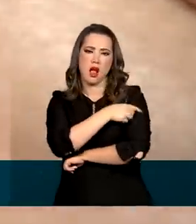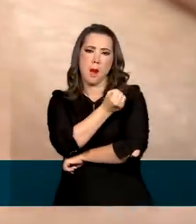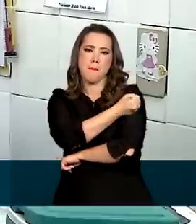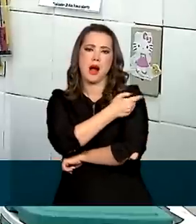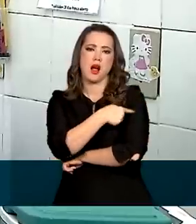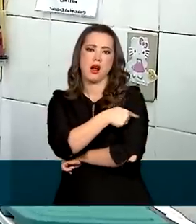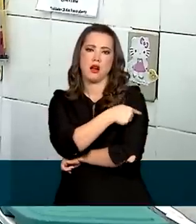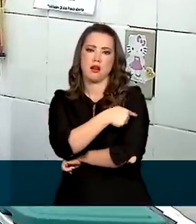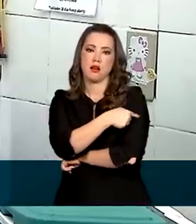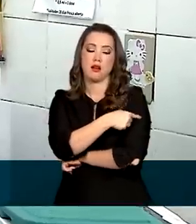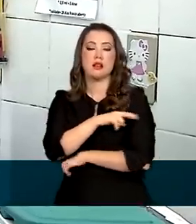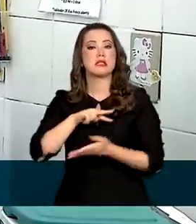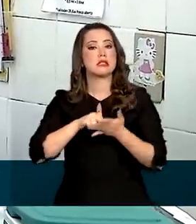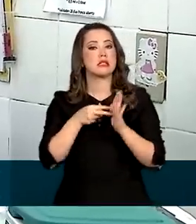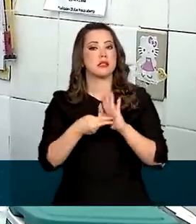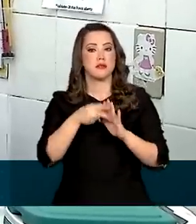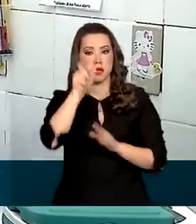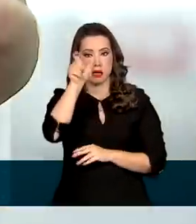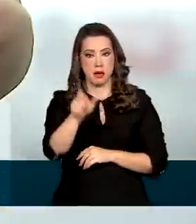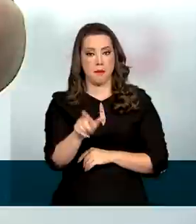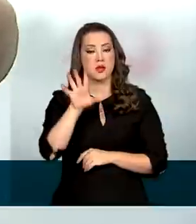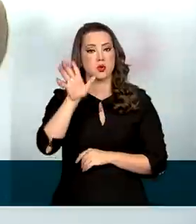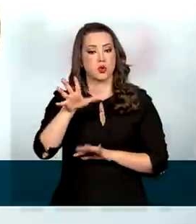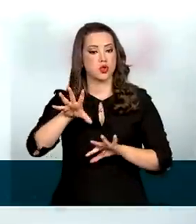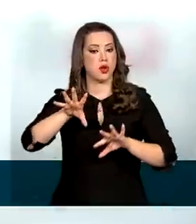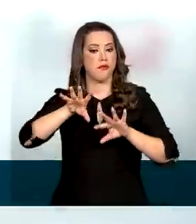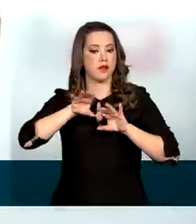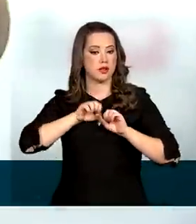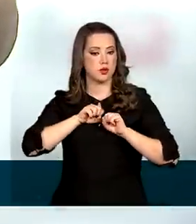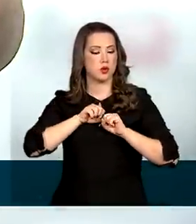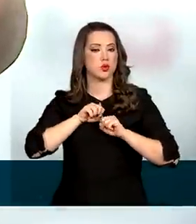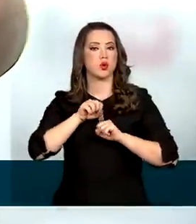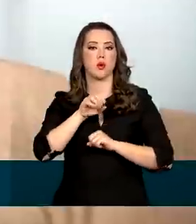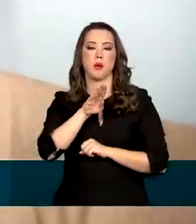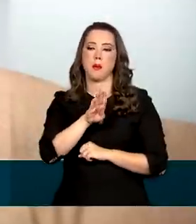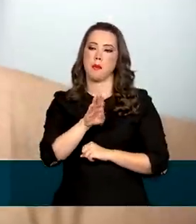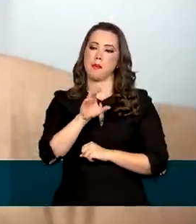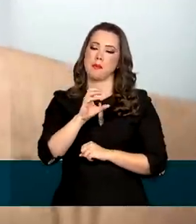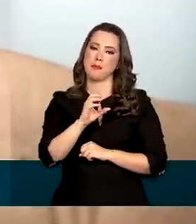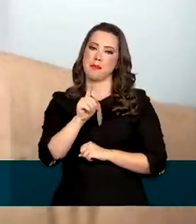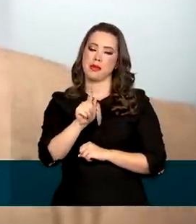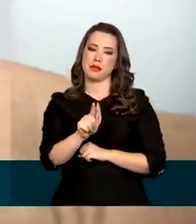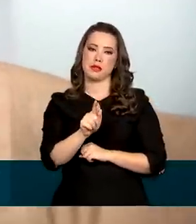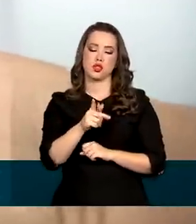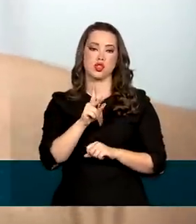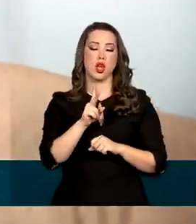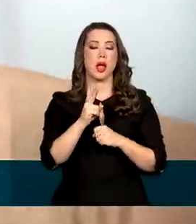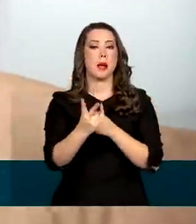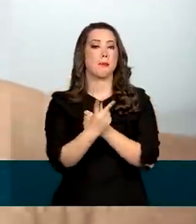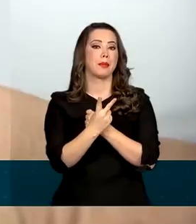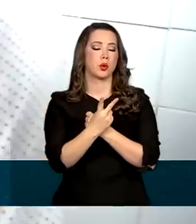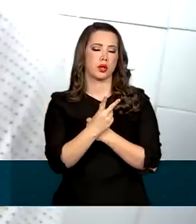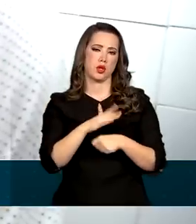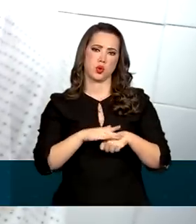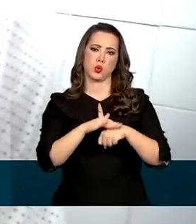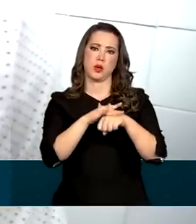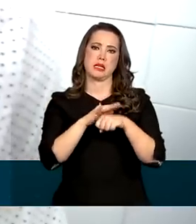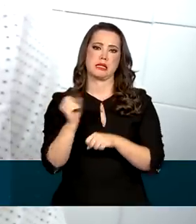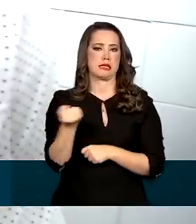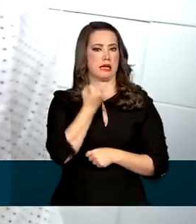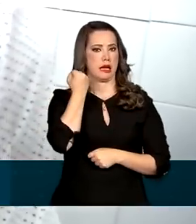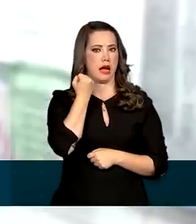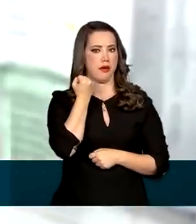braço? É sinal de que a pessoa recebeu a vacina da BCG, que protege contra uma doença grave, a